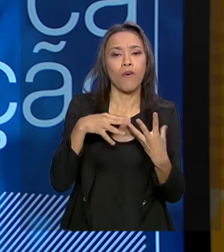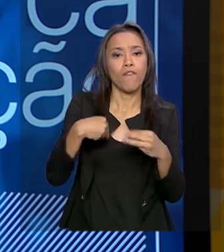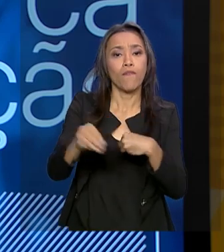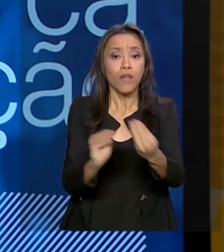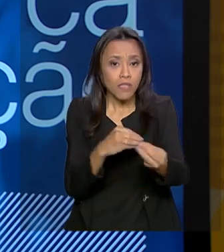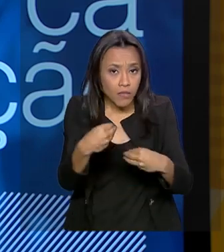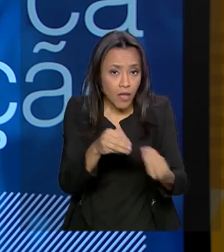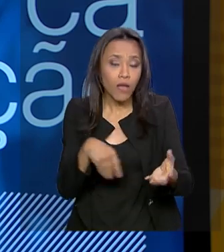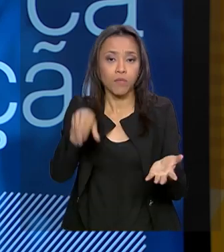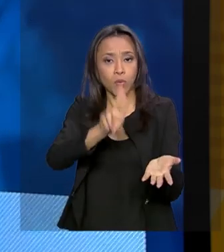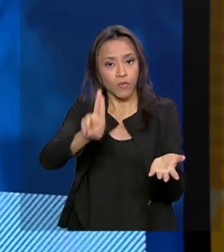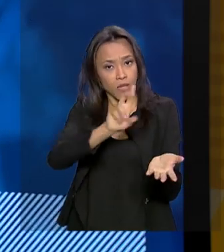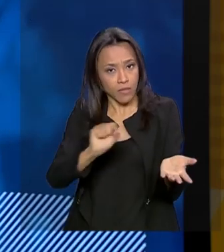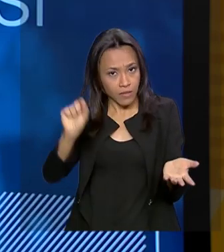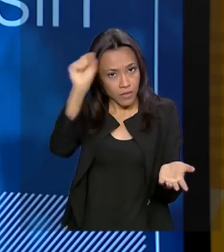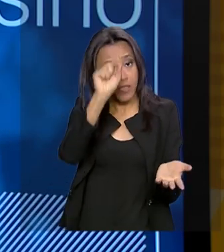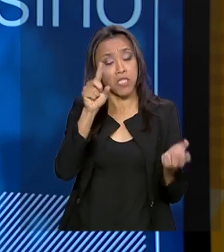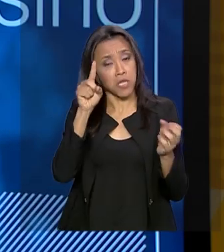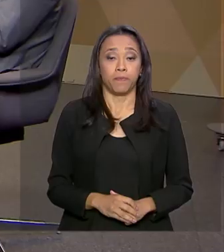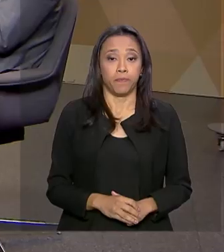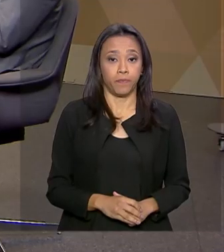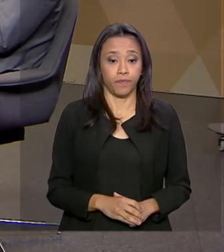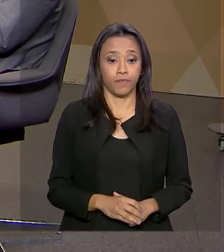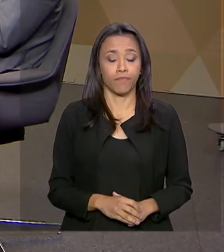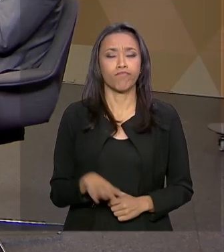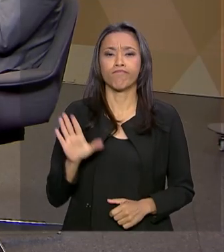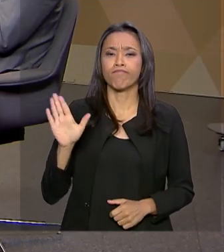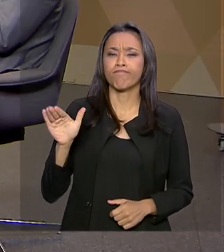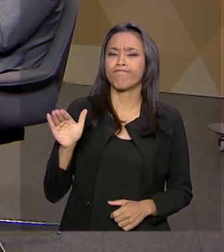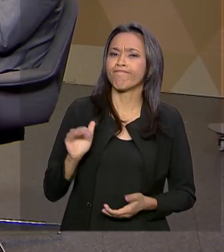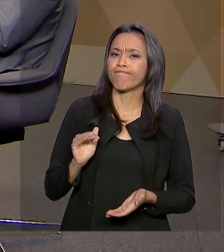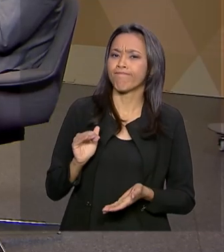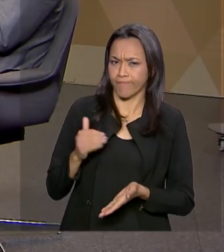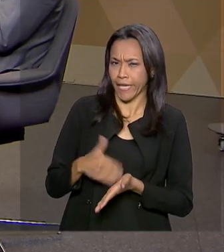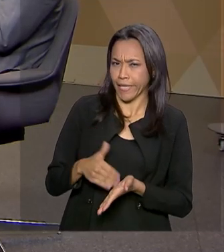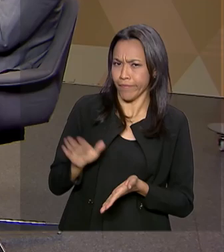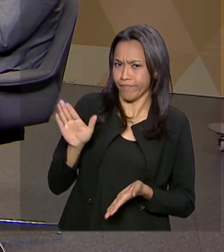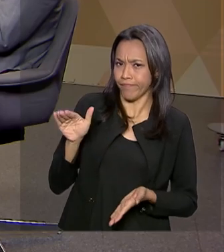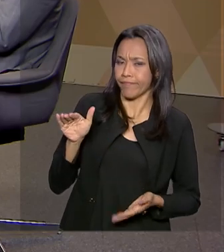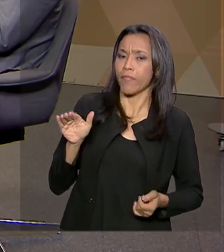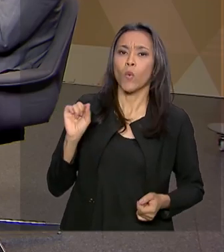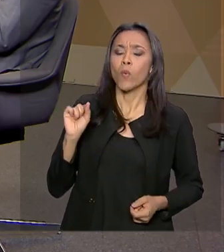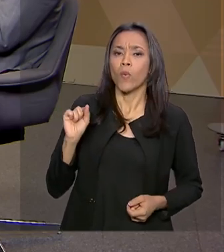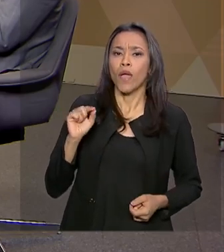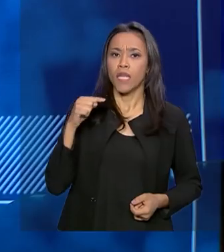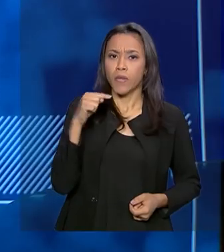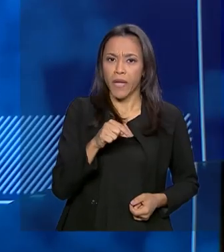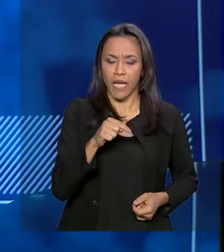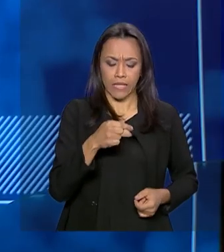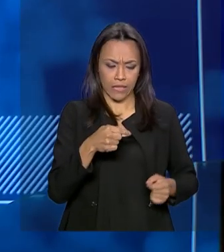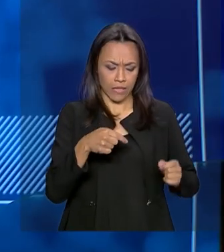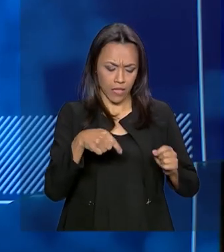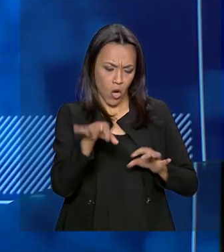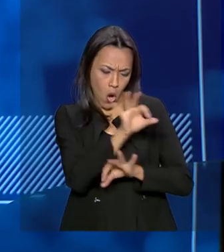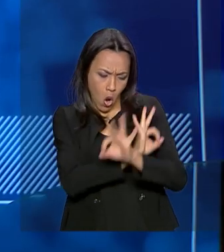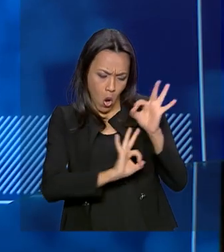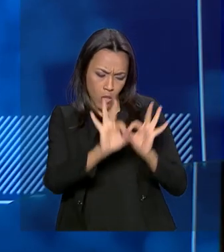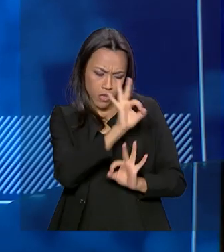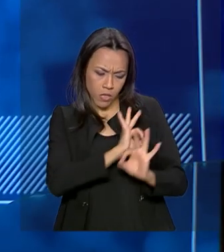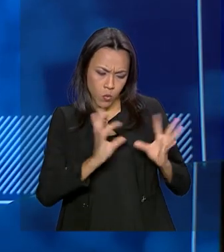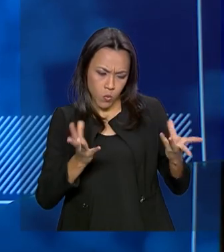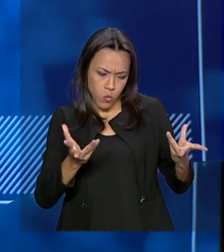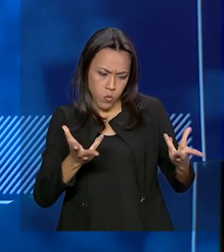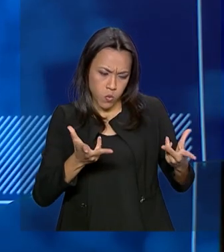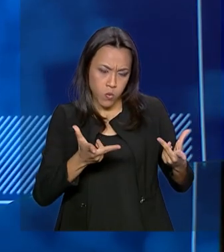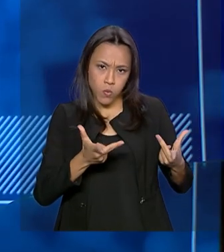as universidades possam alavancar ainda mais o seu potencial. Secretário, então, essa engenharia econômica elaborada